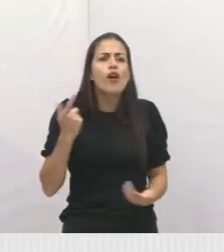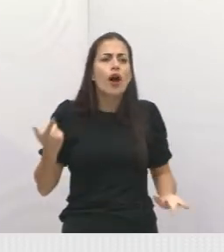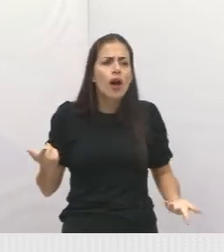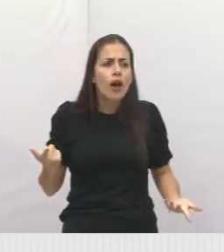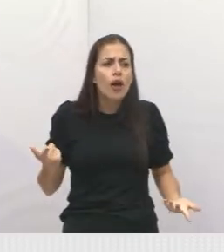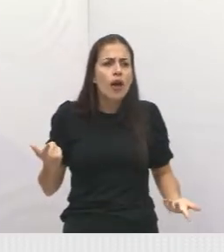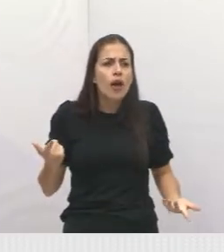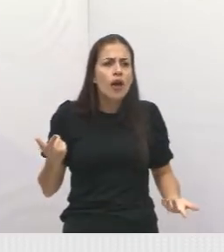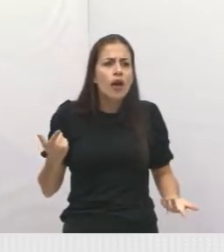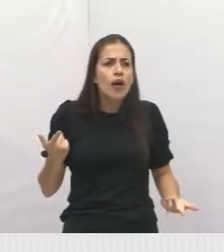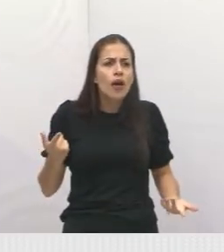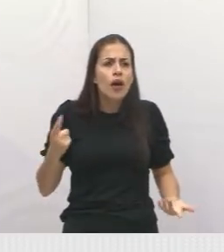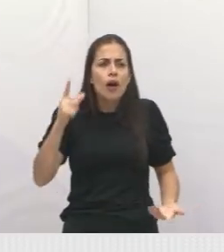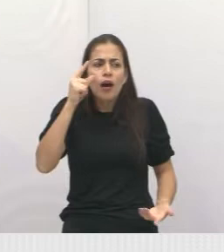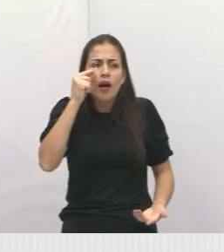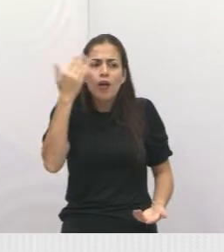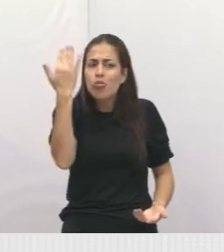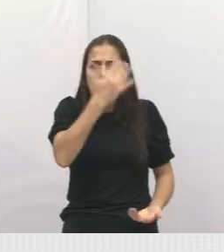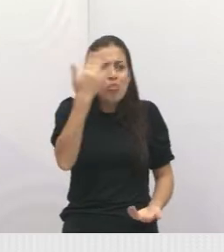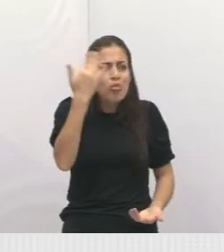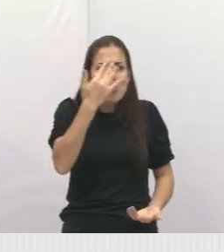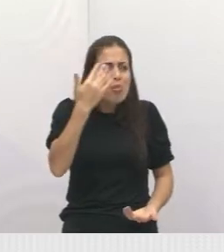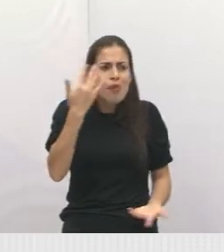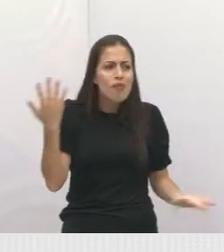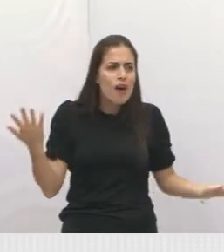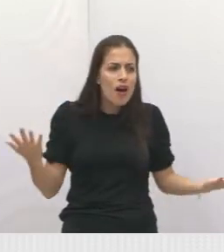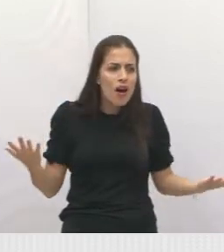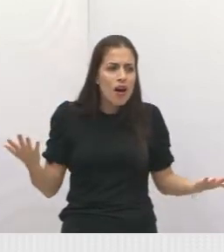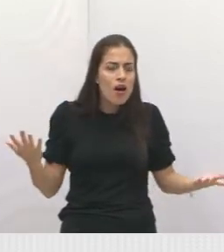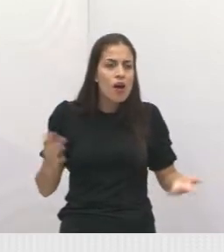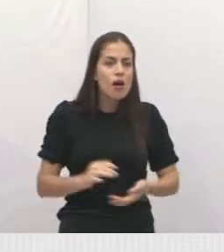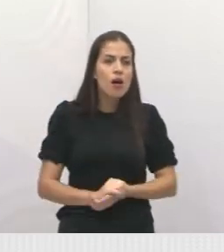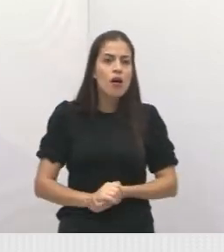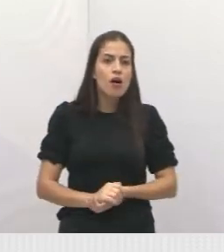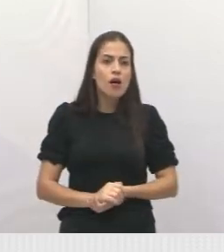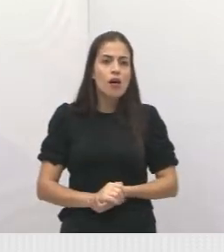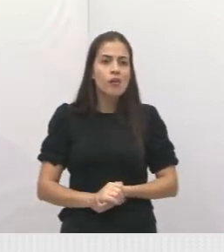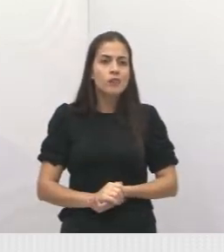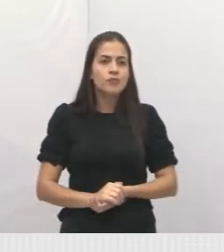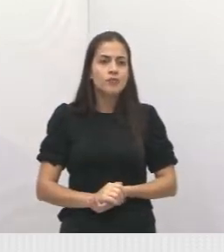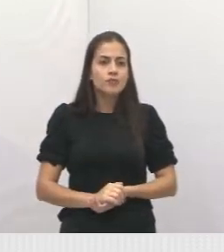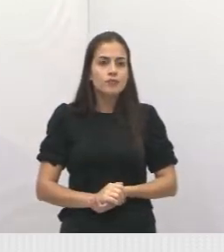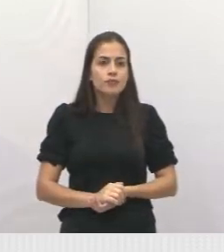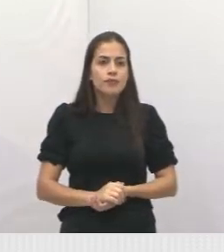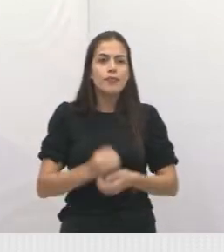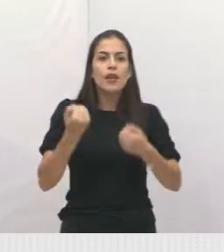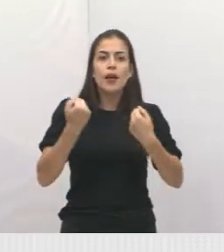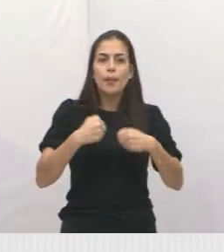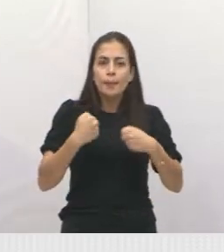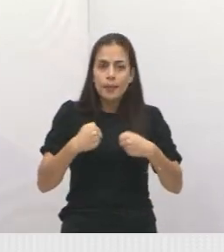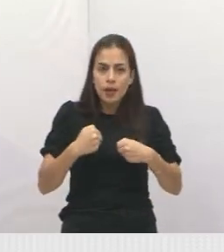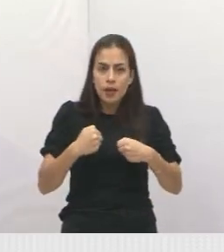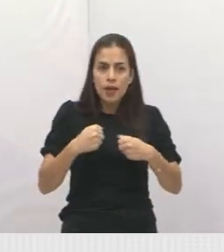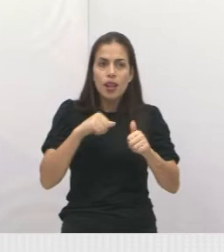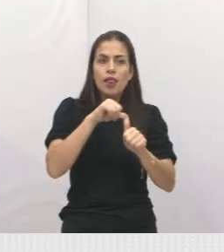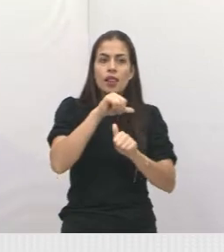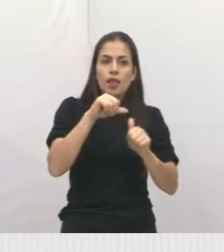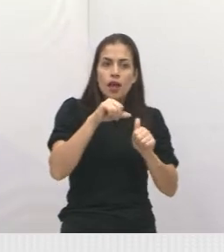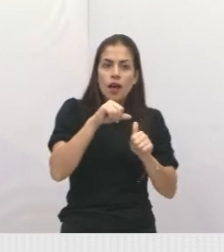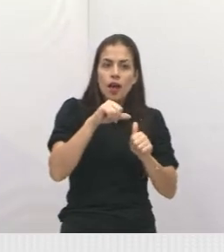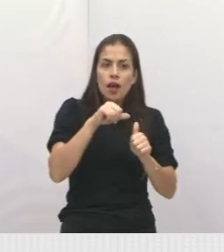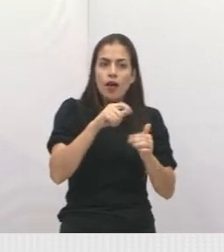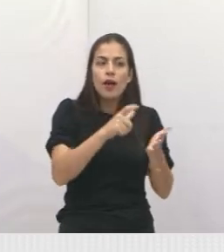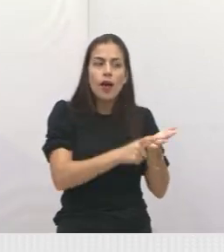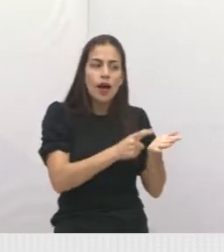nessa luta há anos e nada ainda foi feito, senhor Zé. O senhor pode falar para mim, por favor? Preciso renovar minha carta. Eu